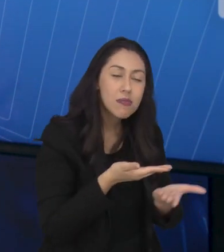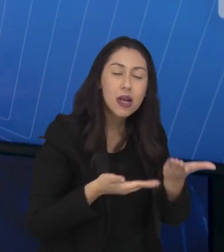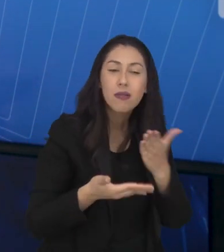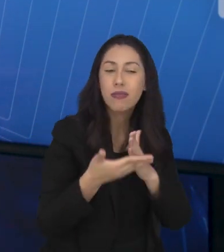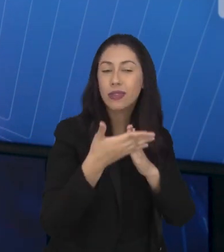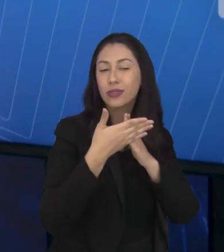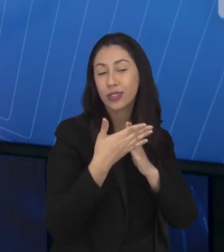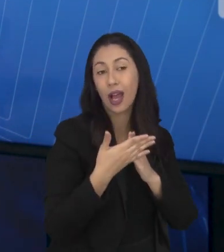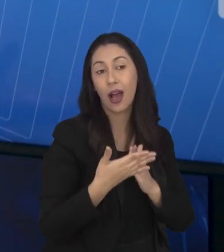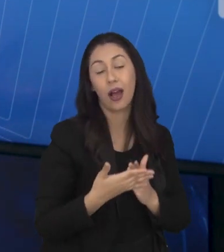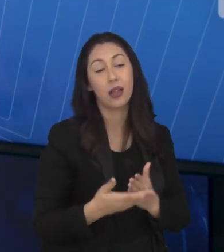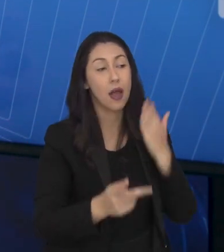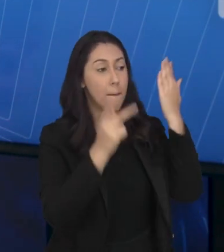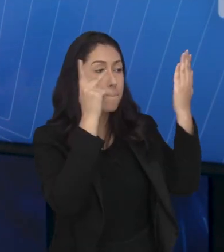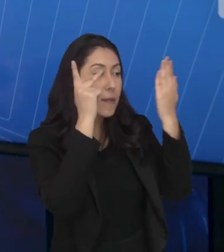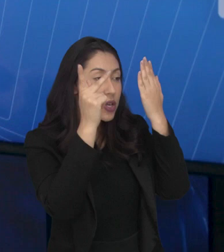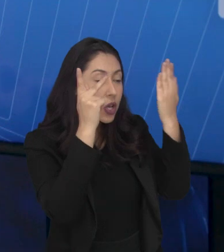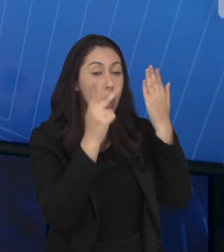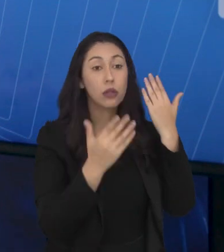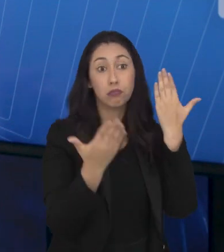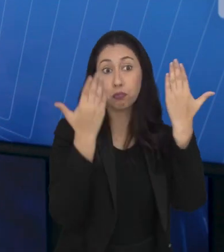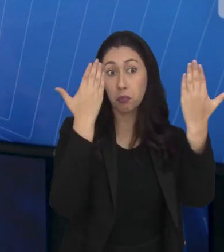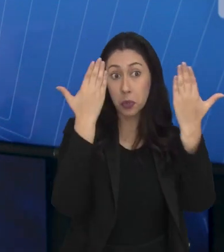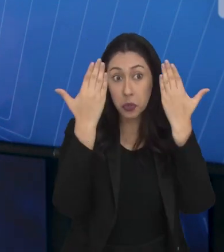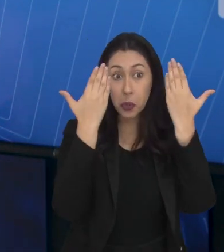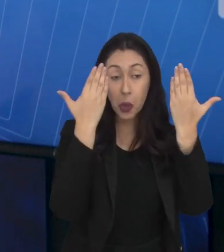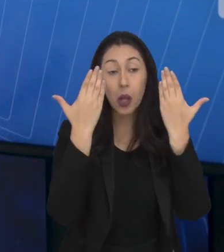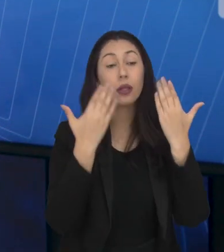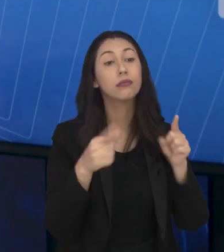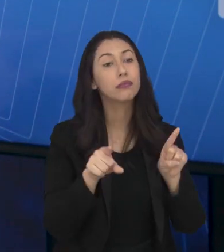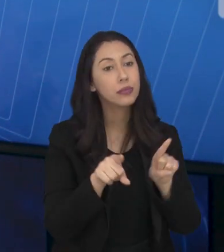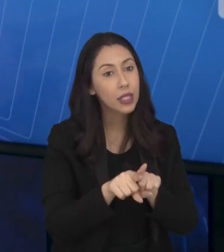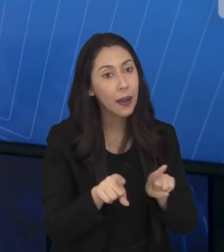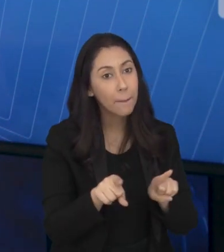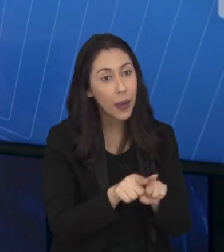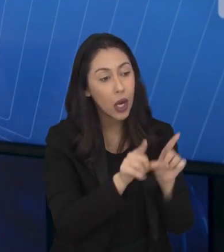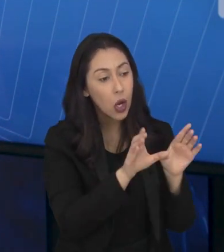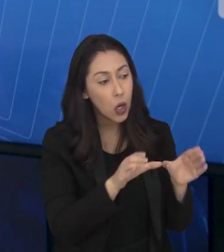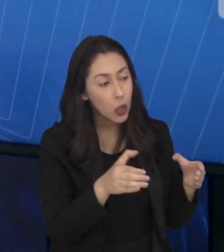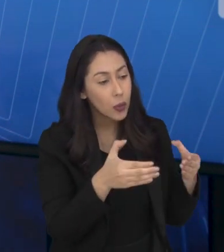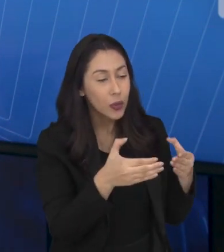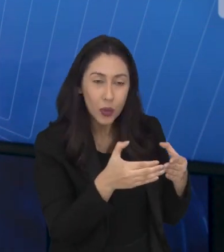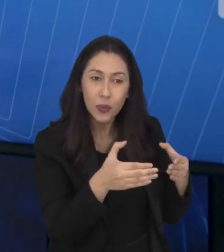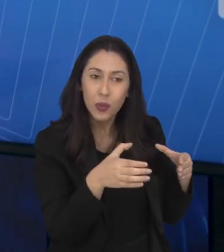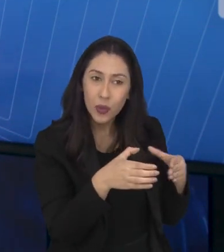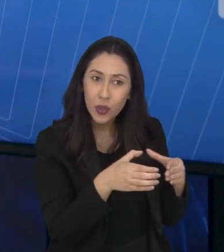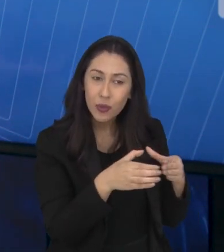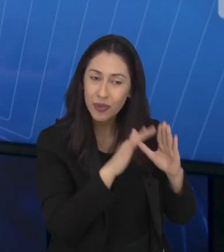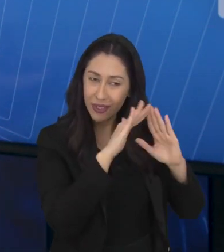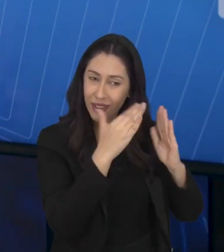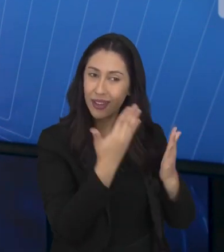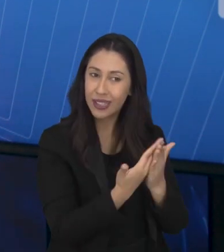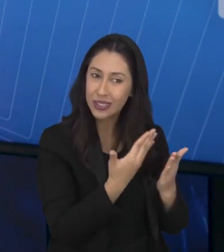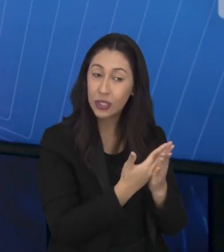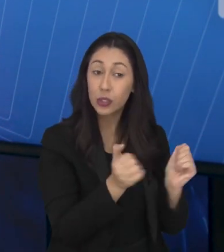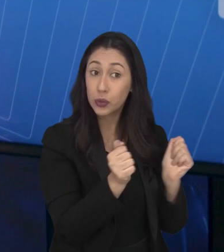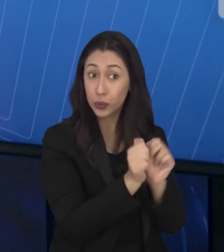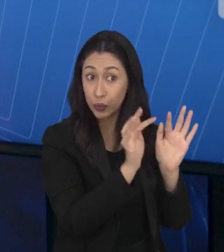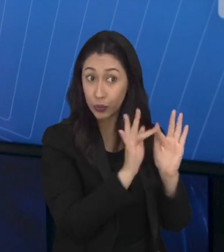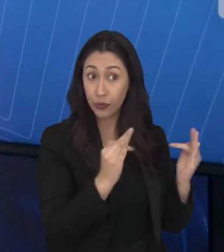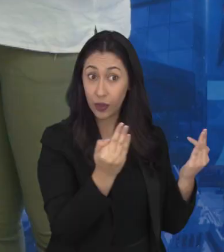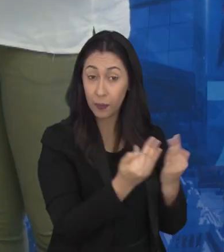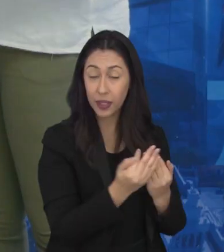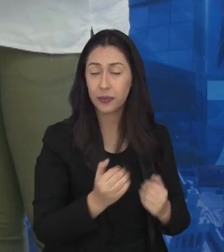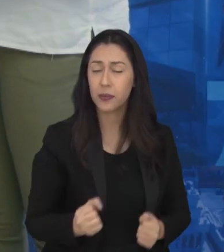com auxílio de psicopedagogo, de psicólogo e da própria comunidade escolar, que também envolve as famílias.